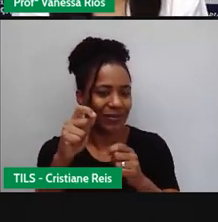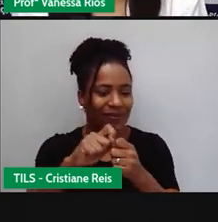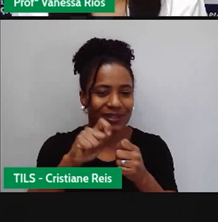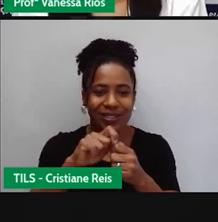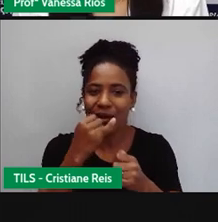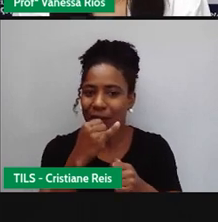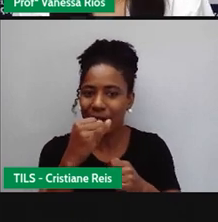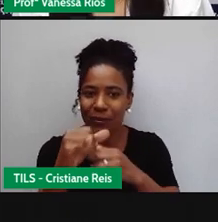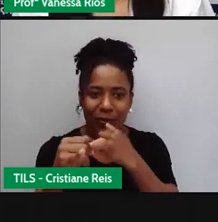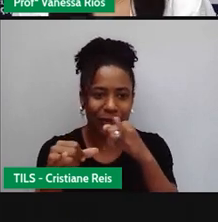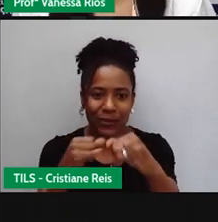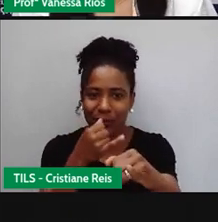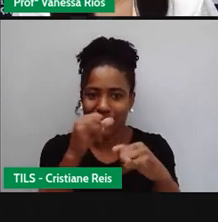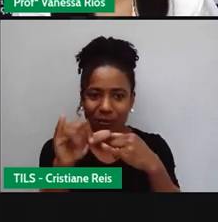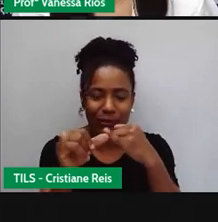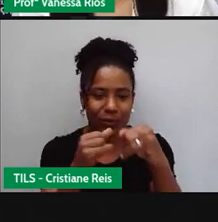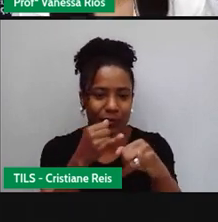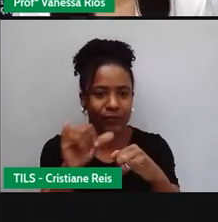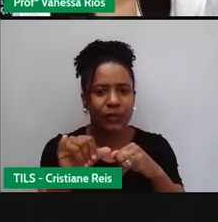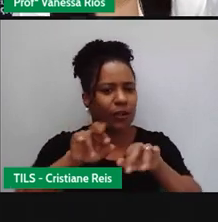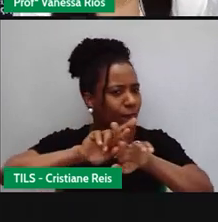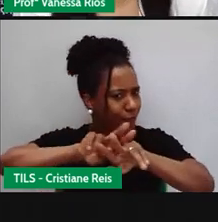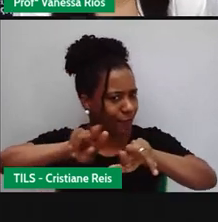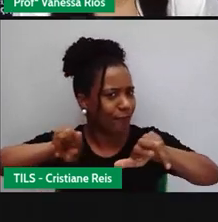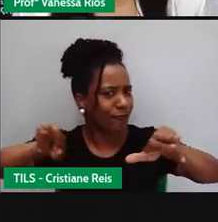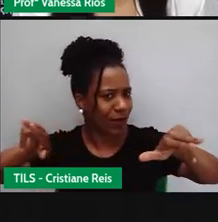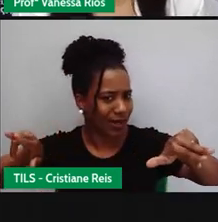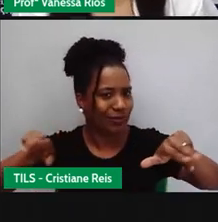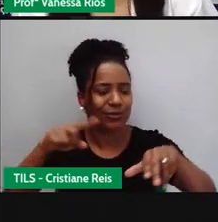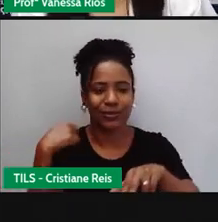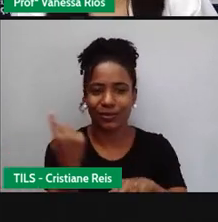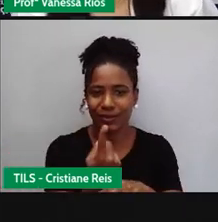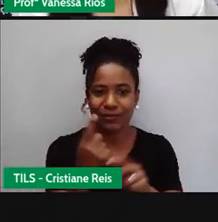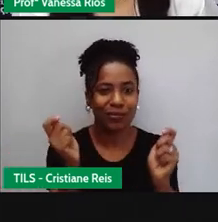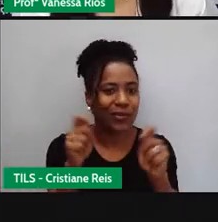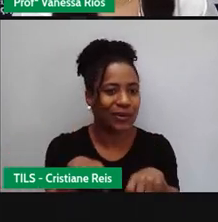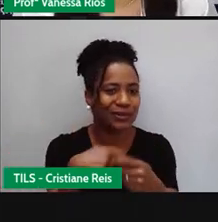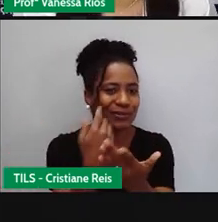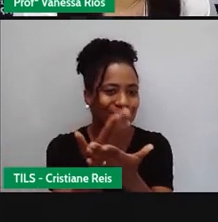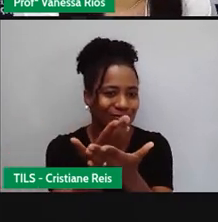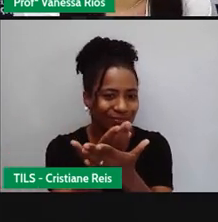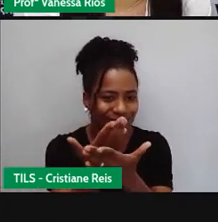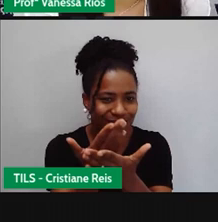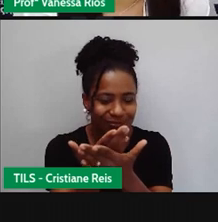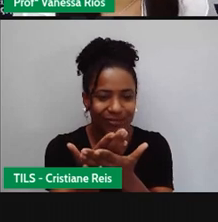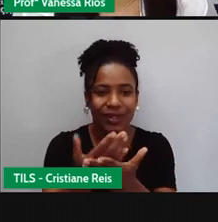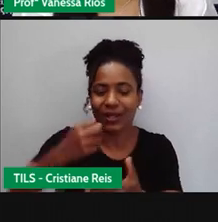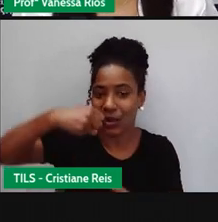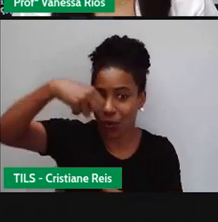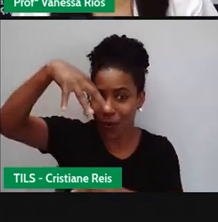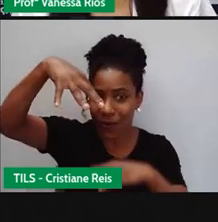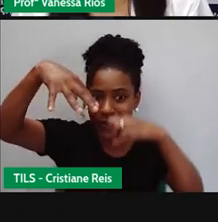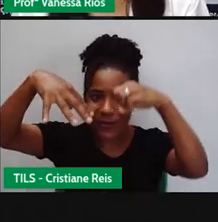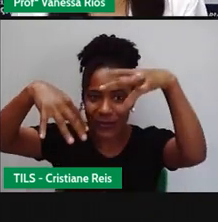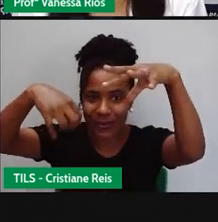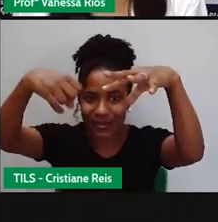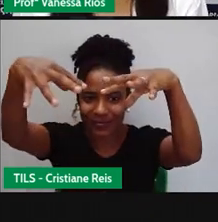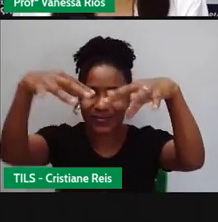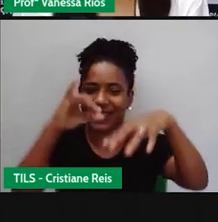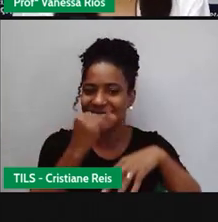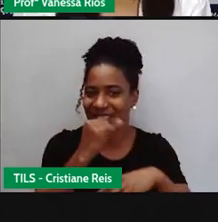energia. E aí, tem vários tipos de energia que a gente utiliza, né? A gente precisa aí da energia luminosa, da energia